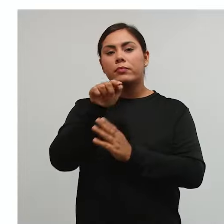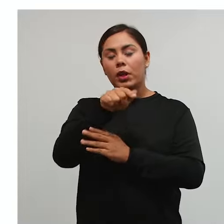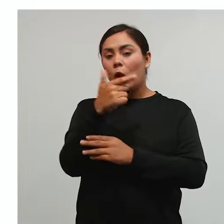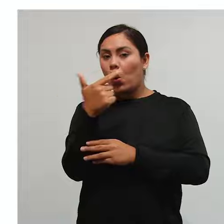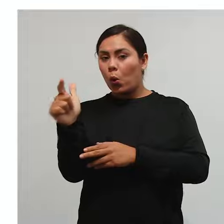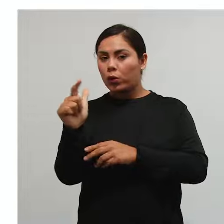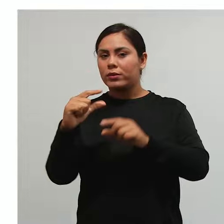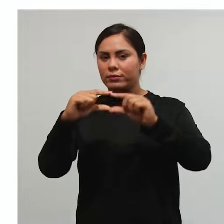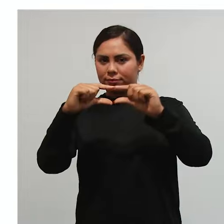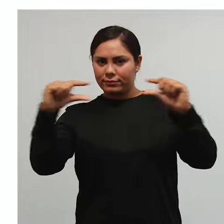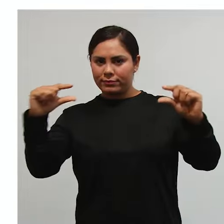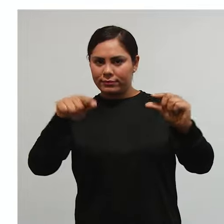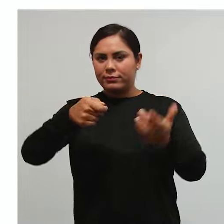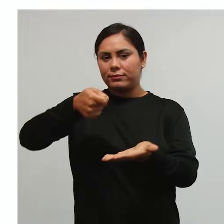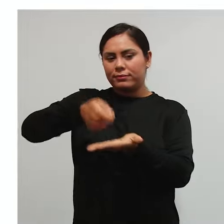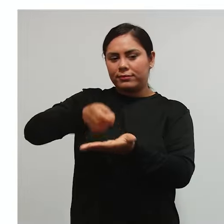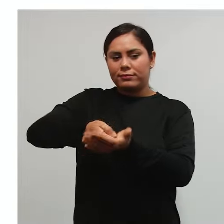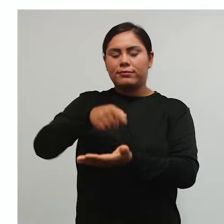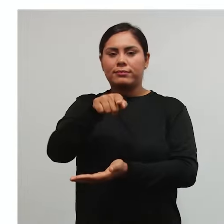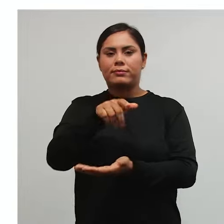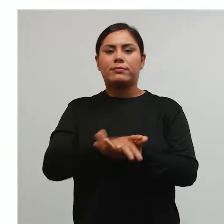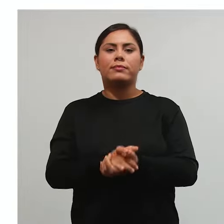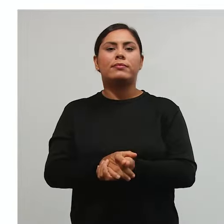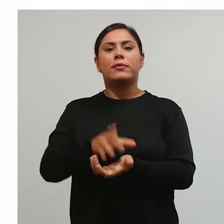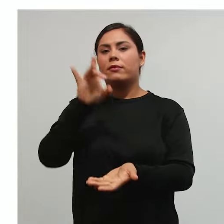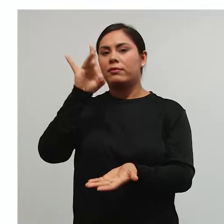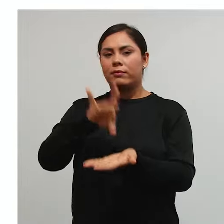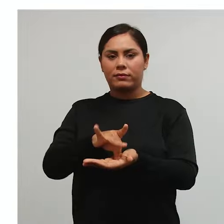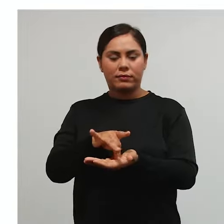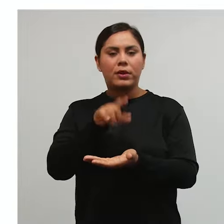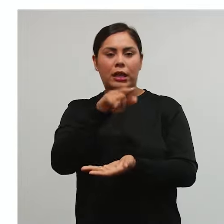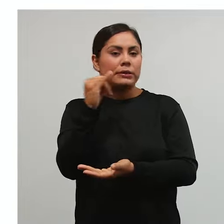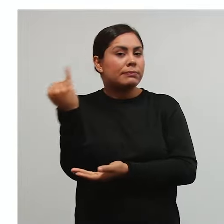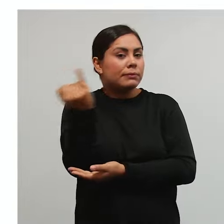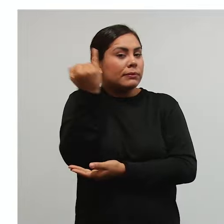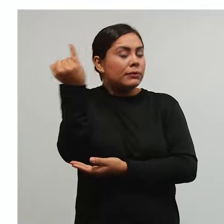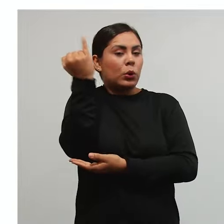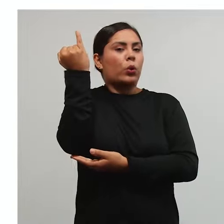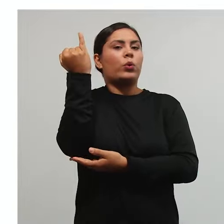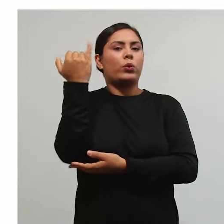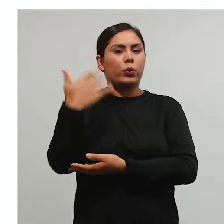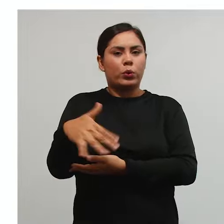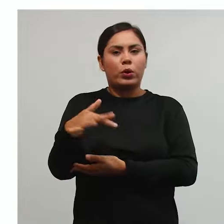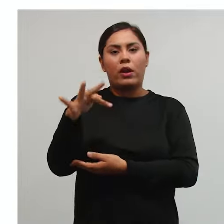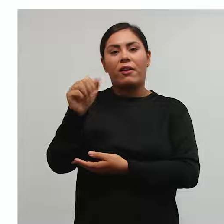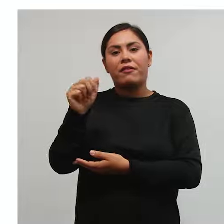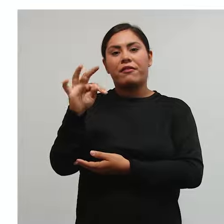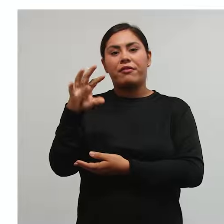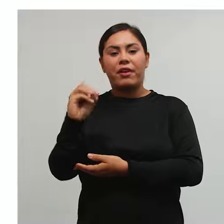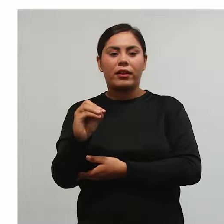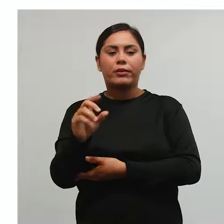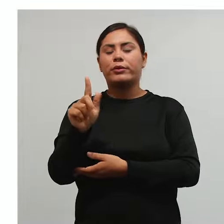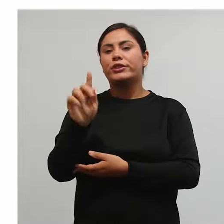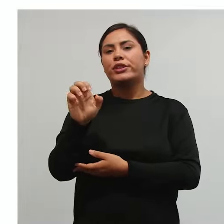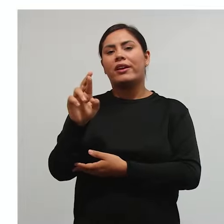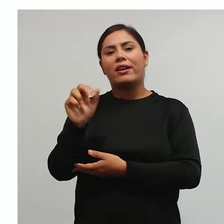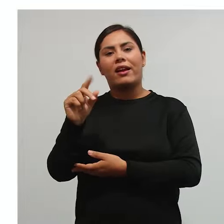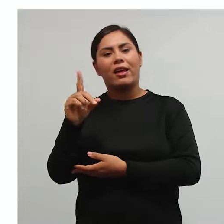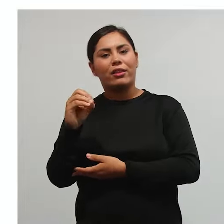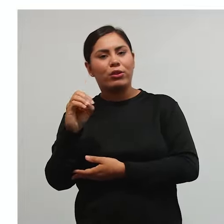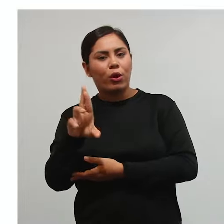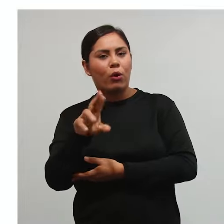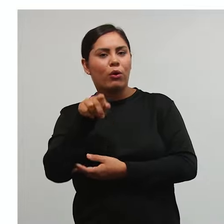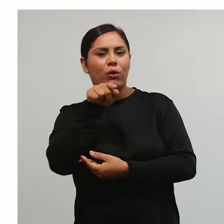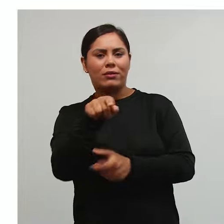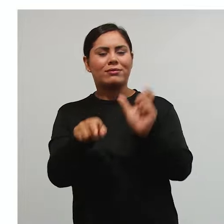este outro elemento da obrigação tributária, que é um elemento bem importante, que é o fato gerador. O